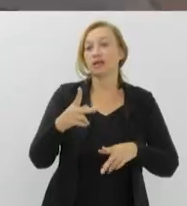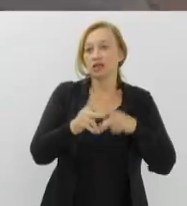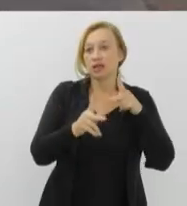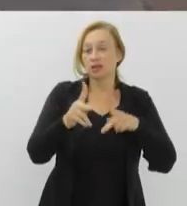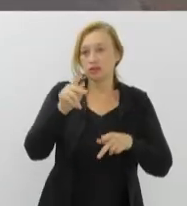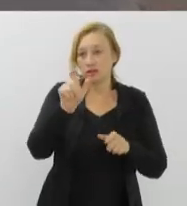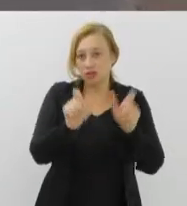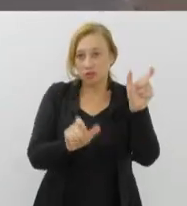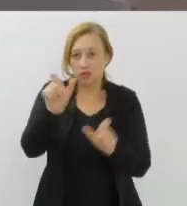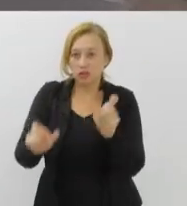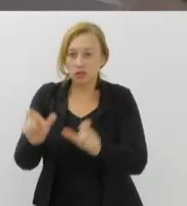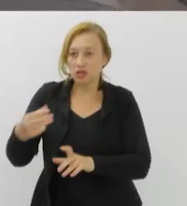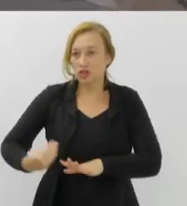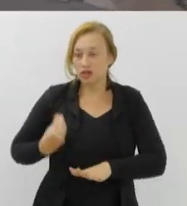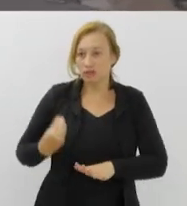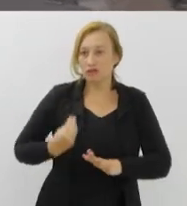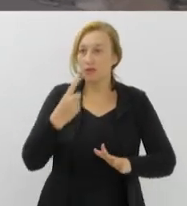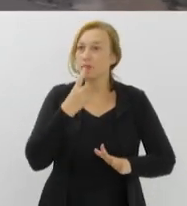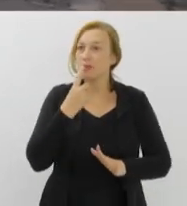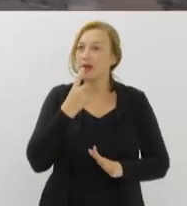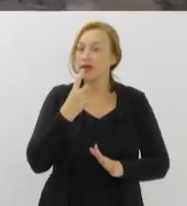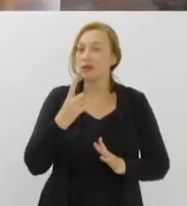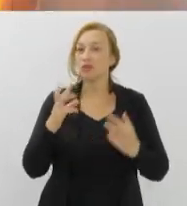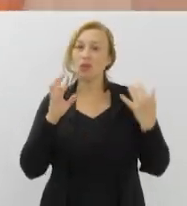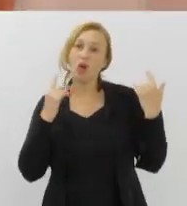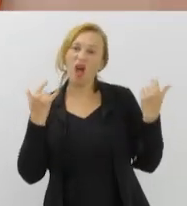acontecer o Rock in Rio no próximo mês.